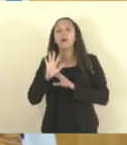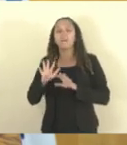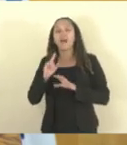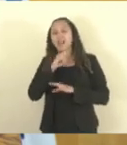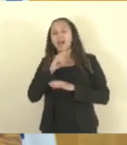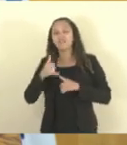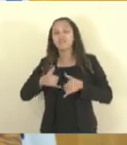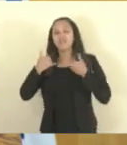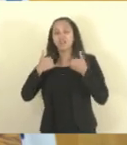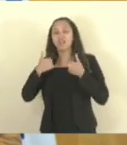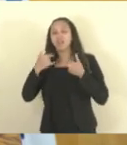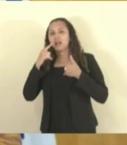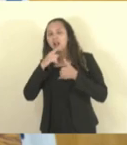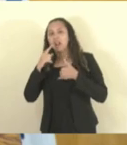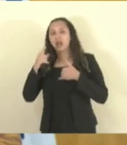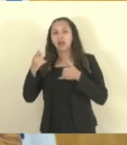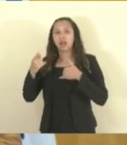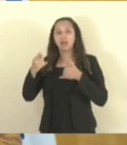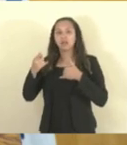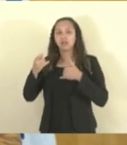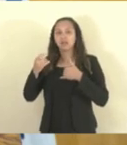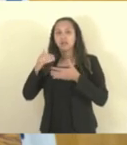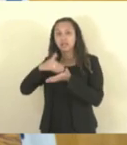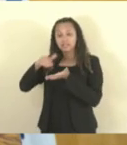cidade. na Secretaria de Turismo.